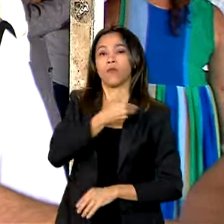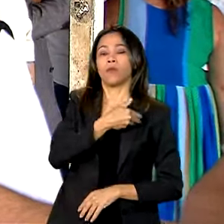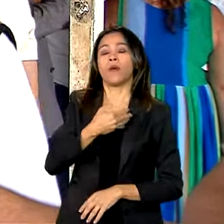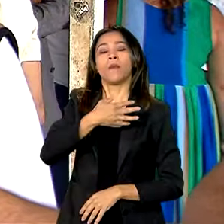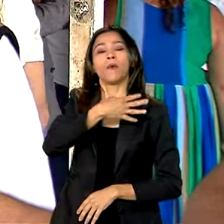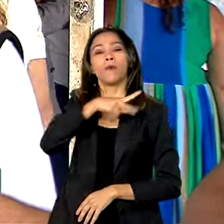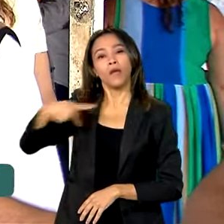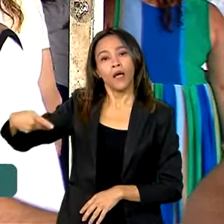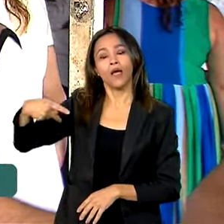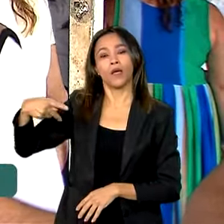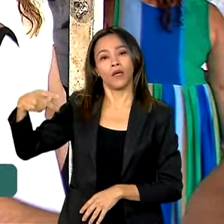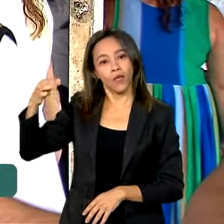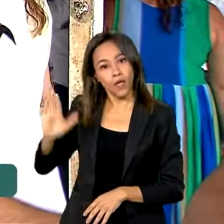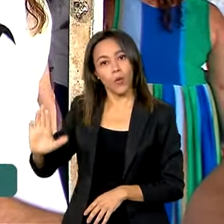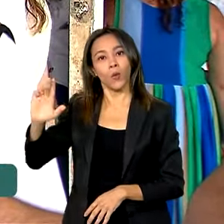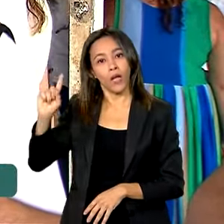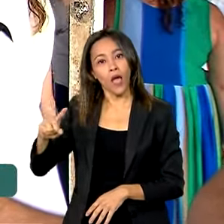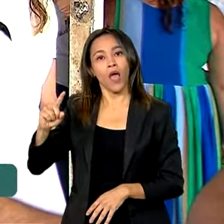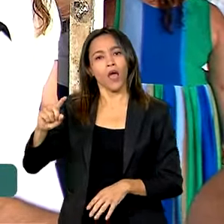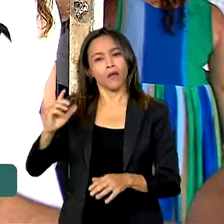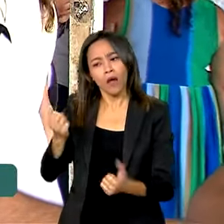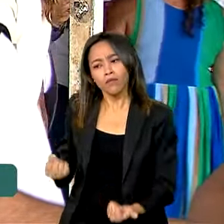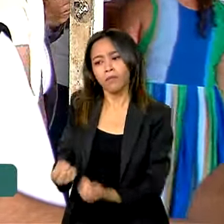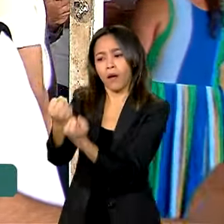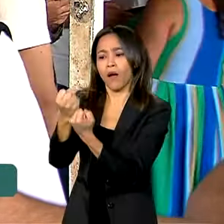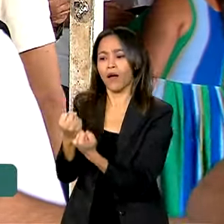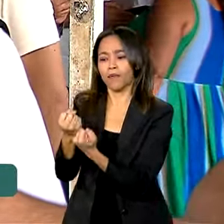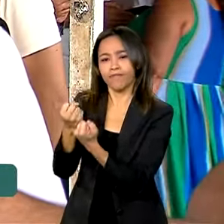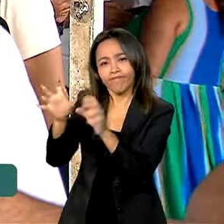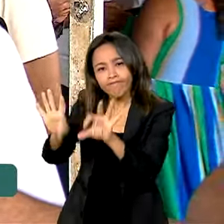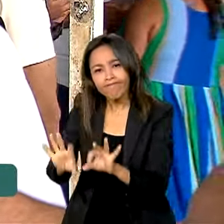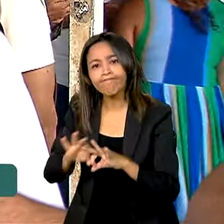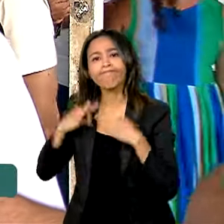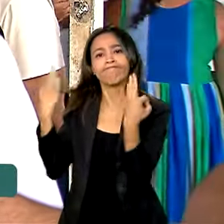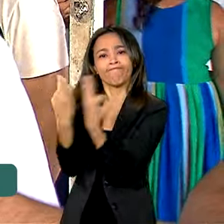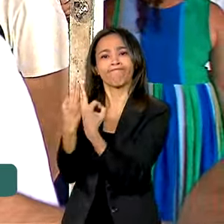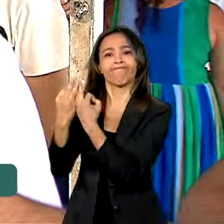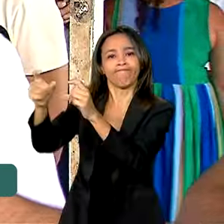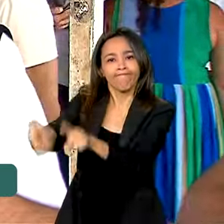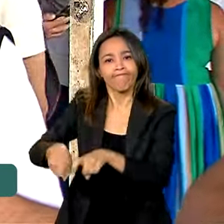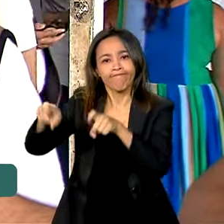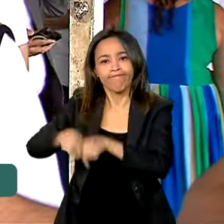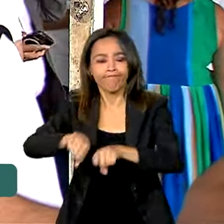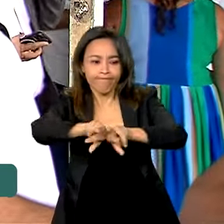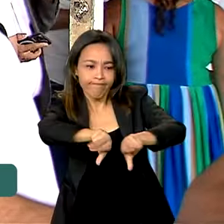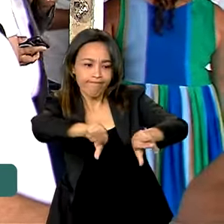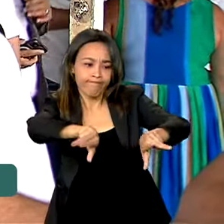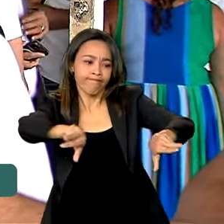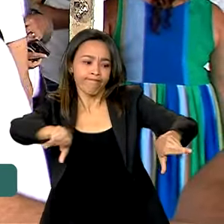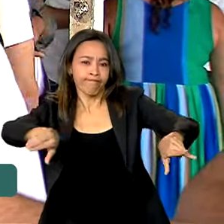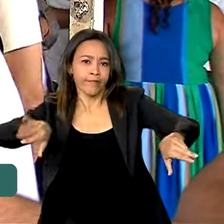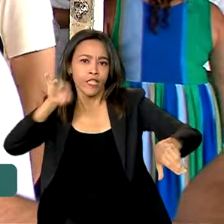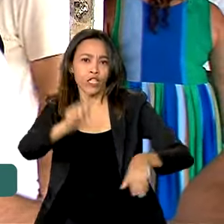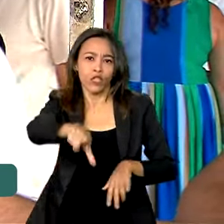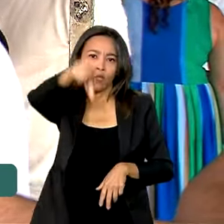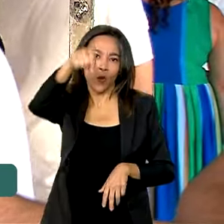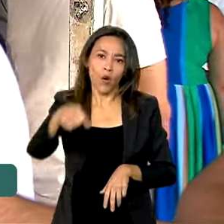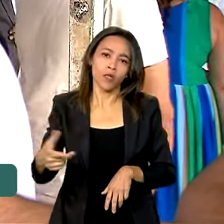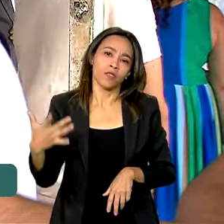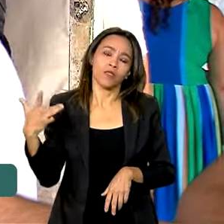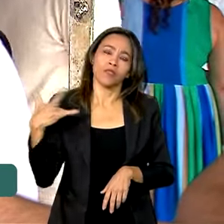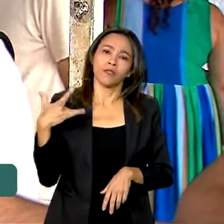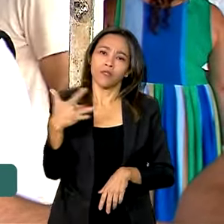beneficia diretamente a agricultura familiar, especialmente agricultores familiares que optarem em produzir alimentos, o governo